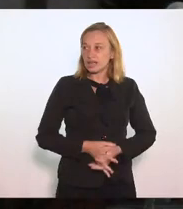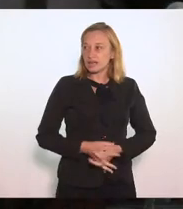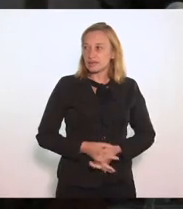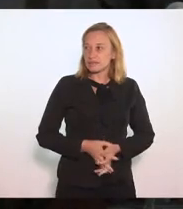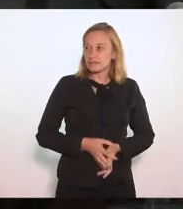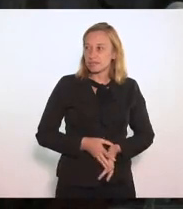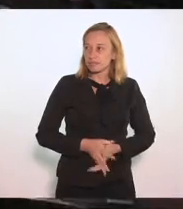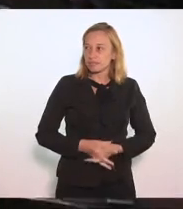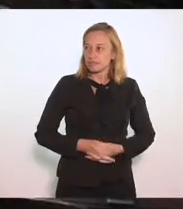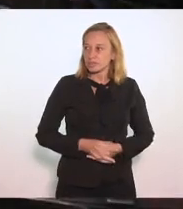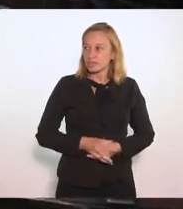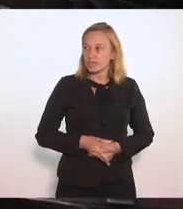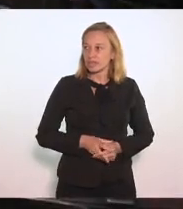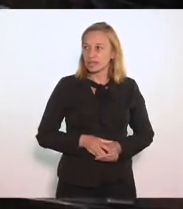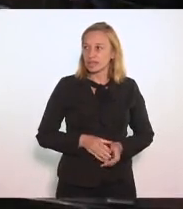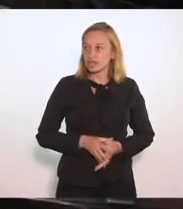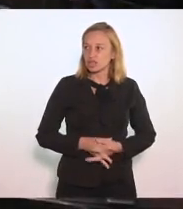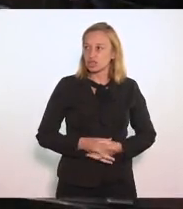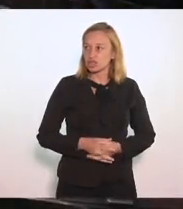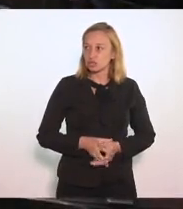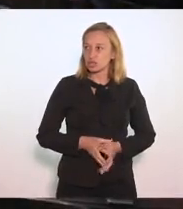Presidente do povo